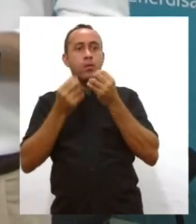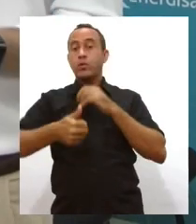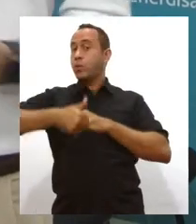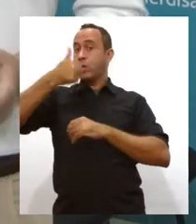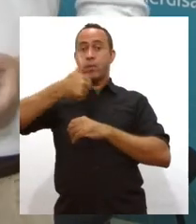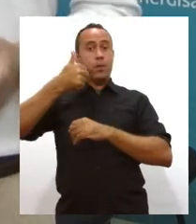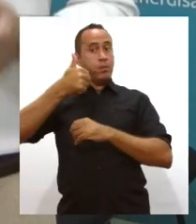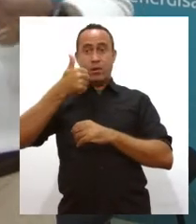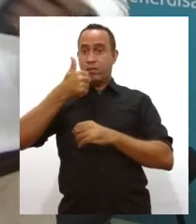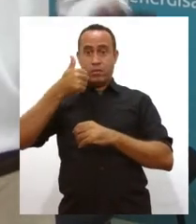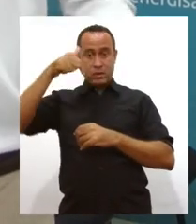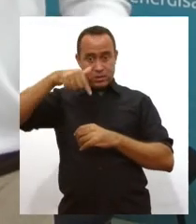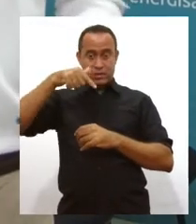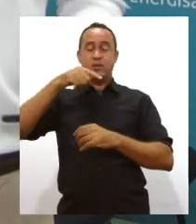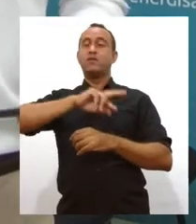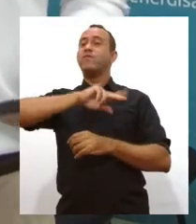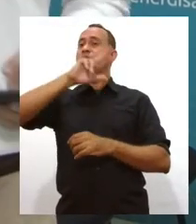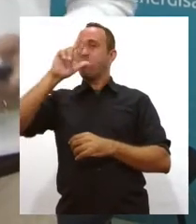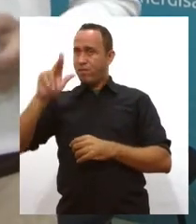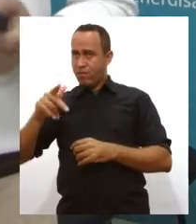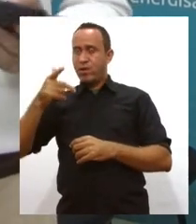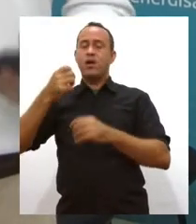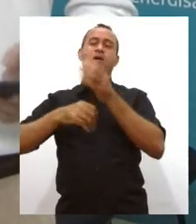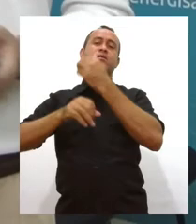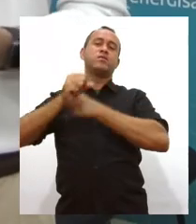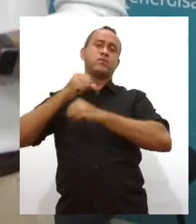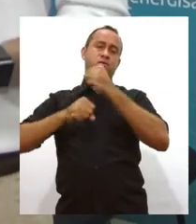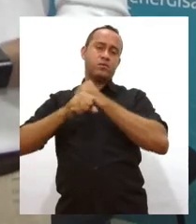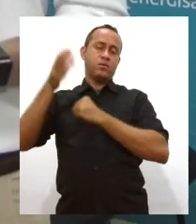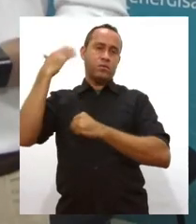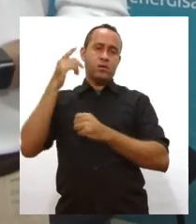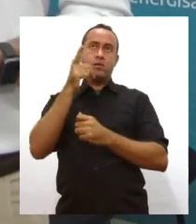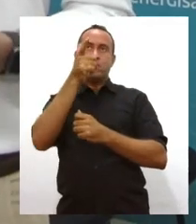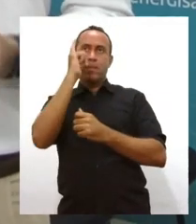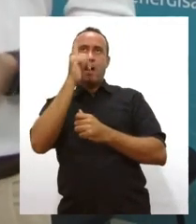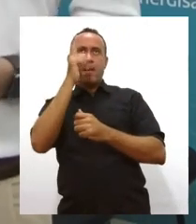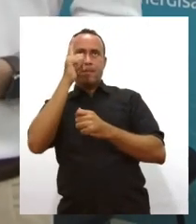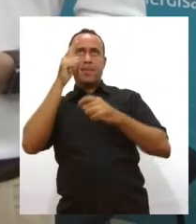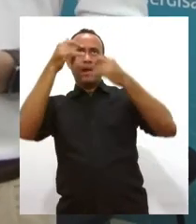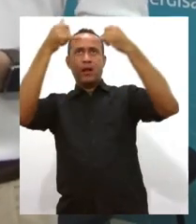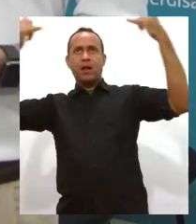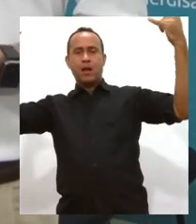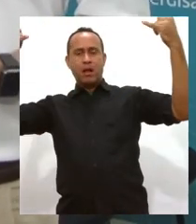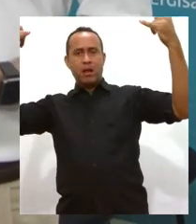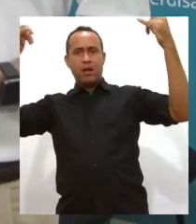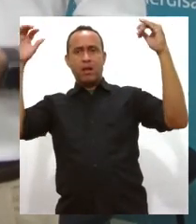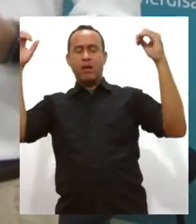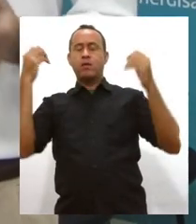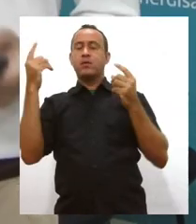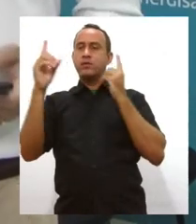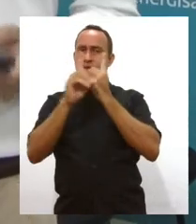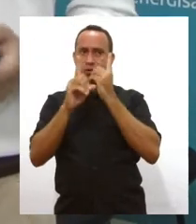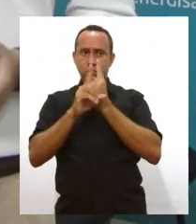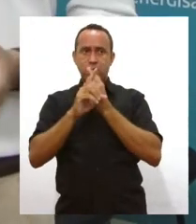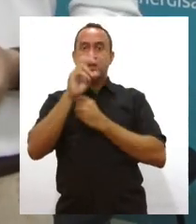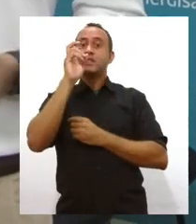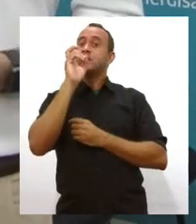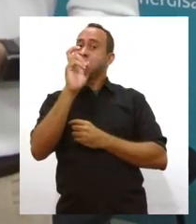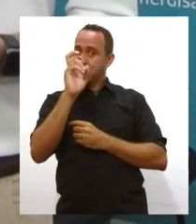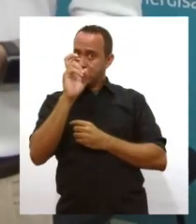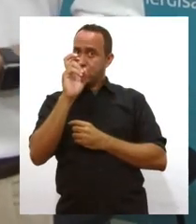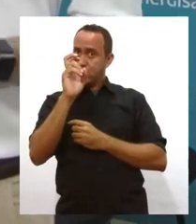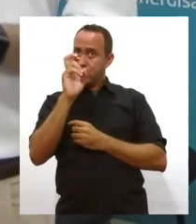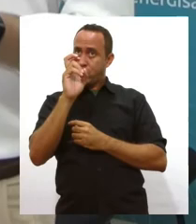vez, não é esse ano, já tivemos ocorrências no passado com tiro sobre a rede elétrica, mas esse ano nós já encontramos cinco pontos